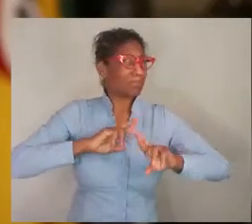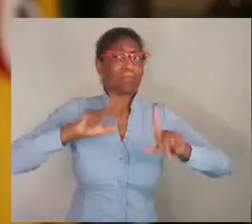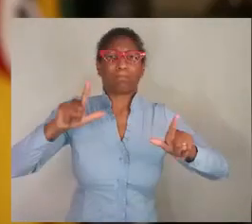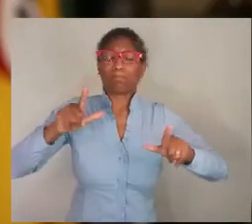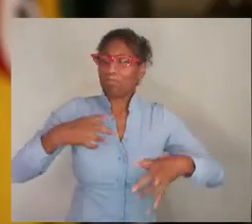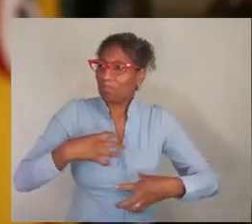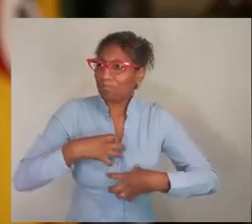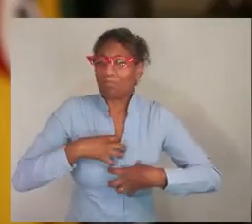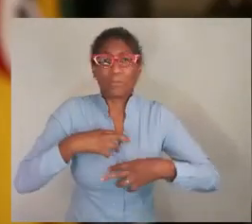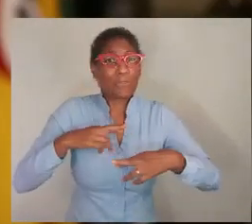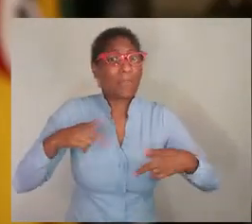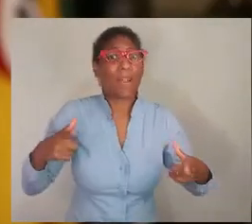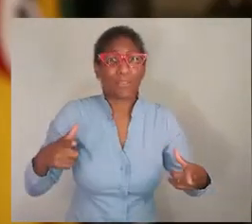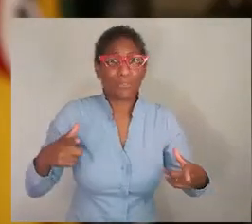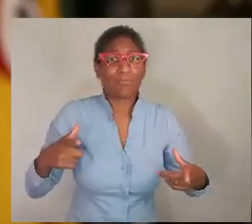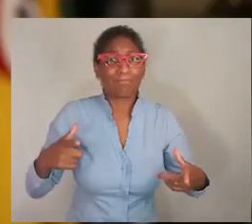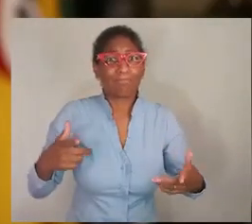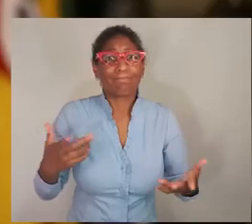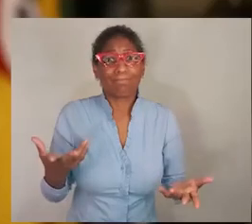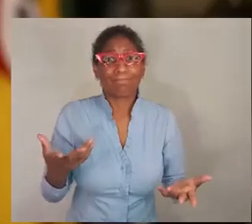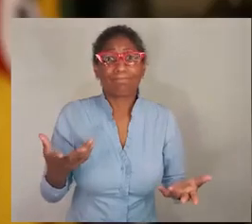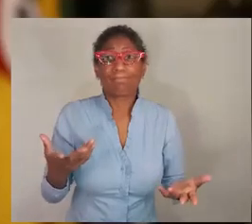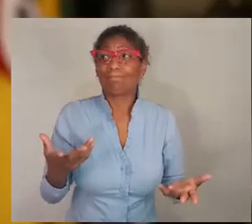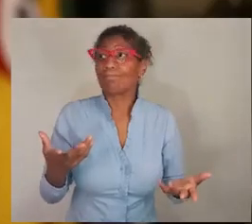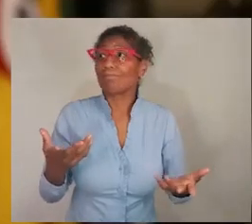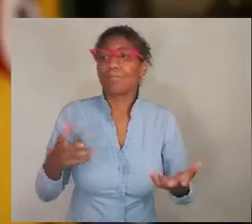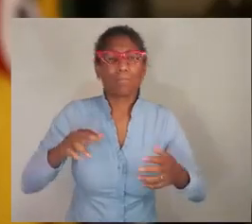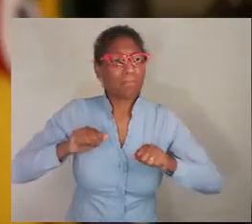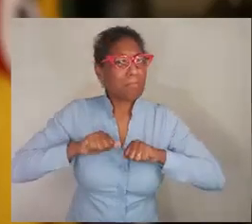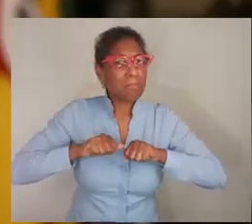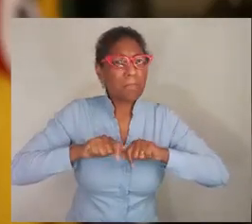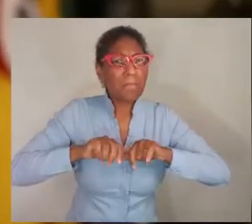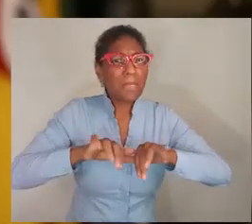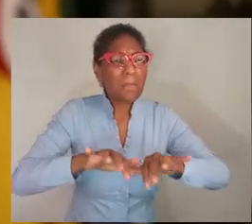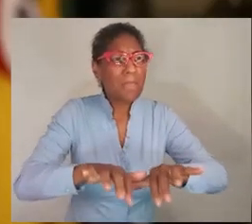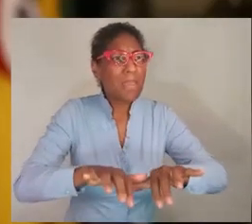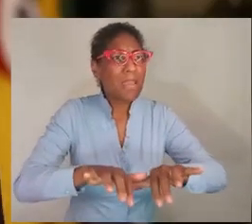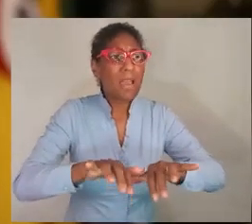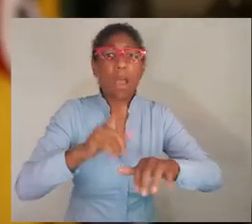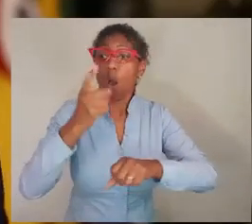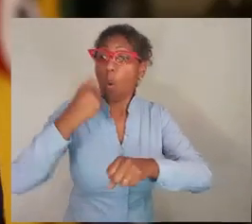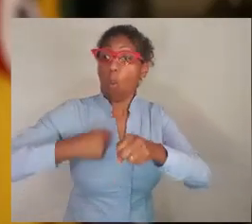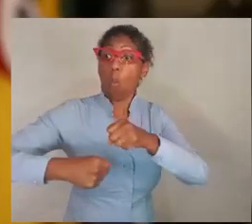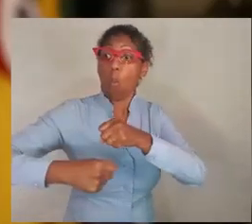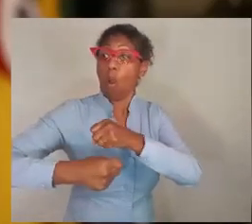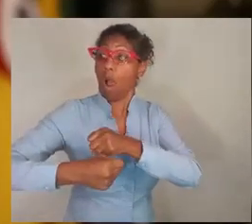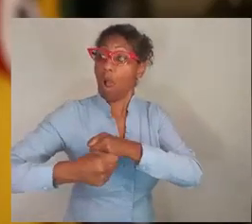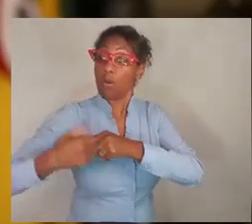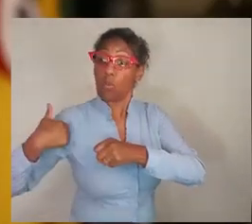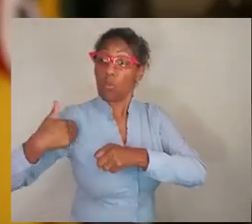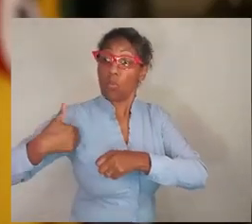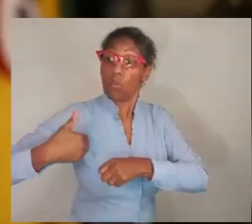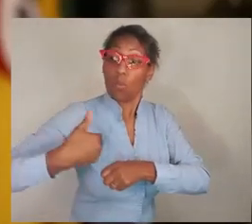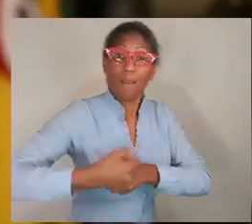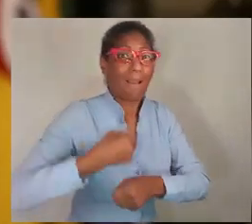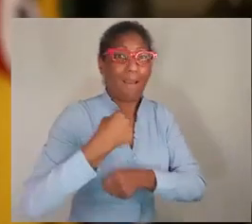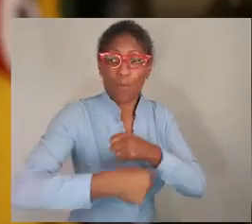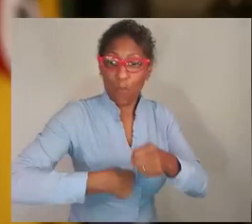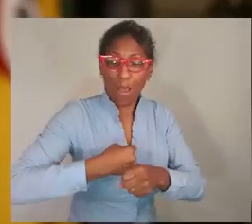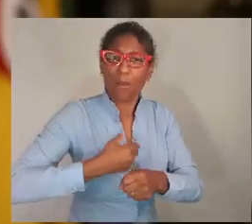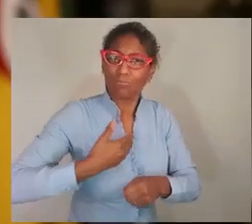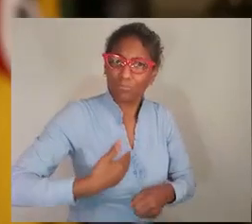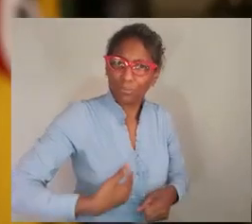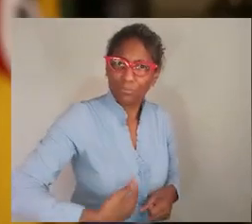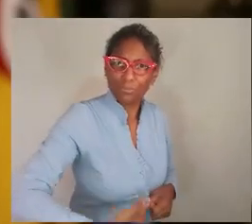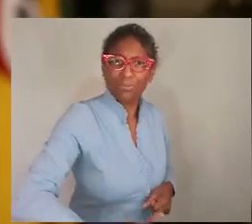algo totalmente fora do normal. Inclusive fora do normal da pandemia, nesse quase um ano desde o primeiro caso,